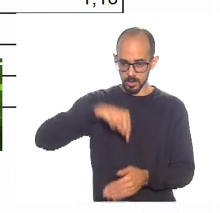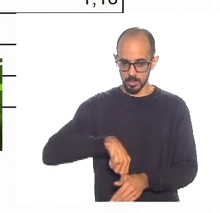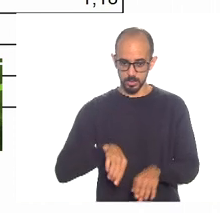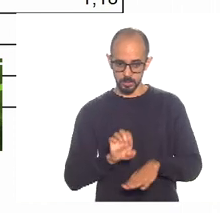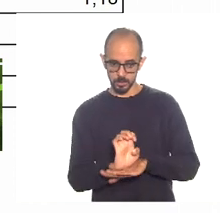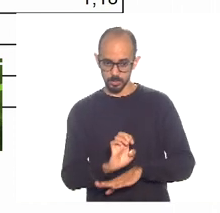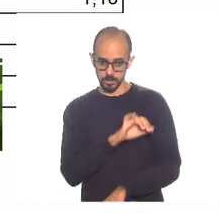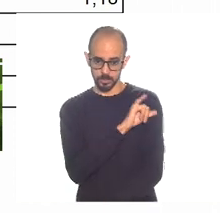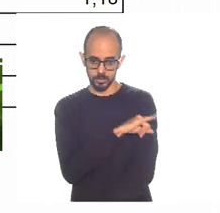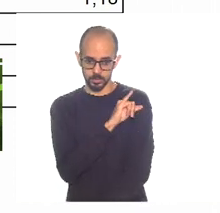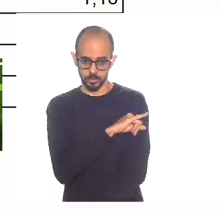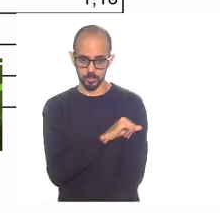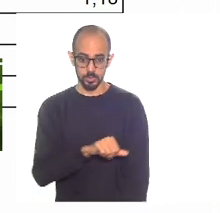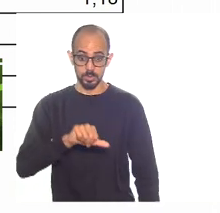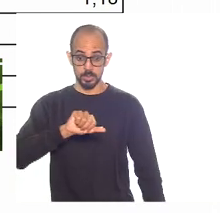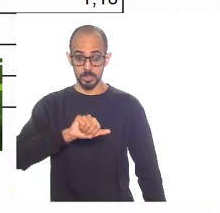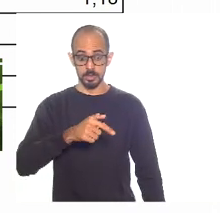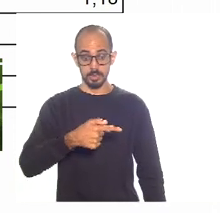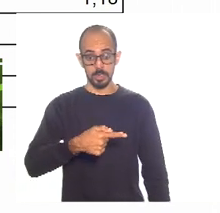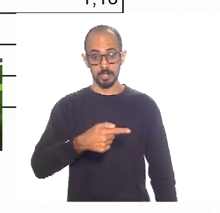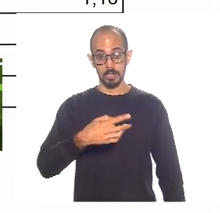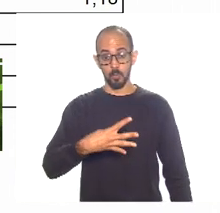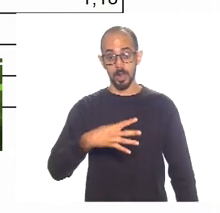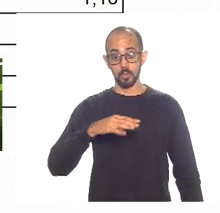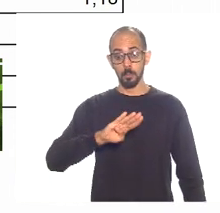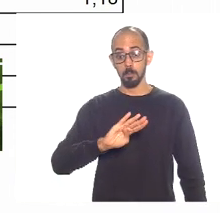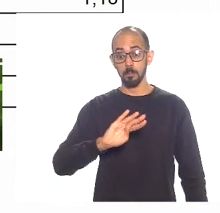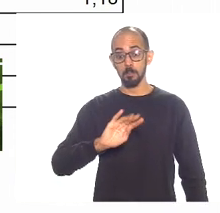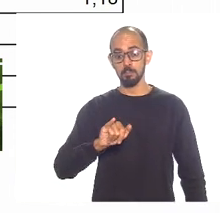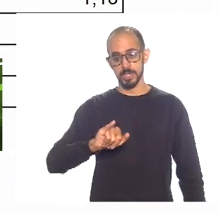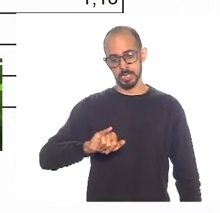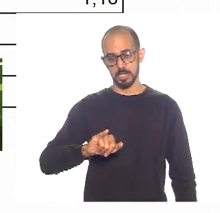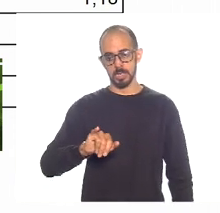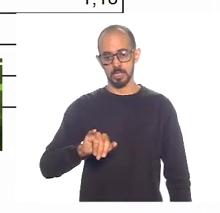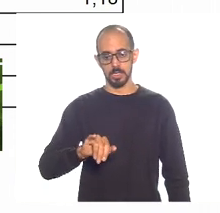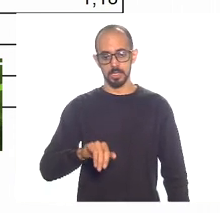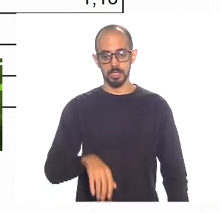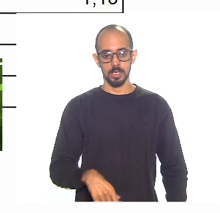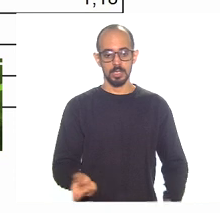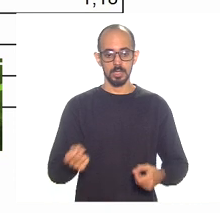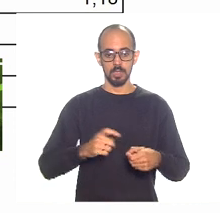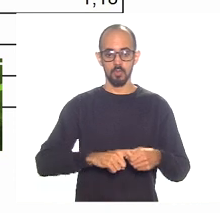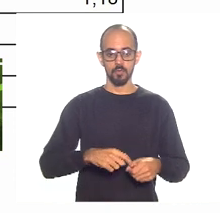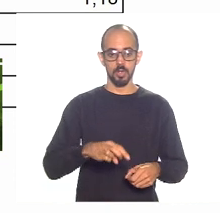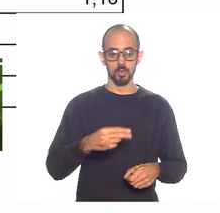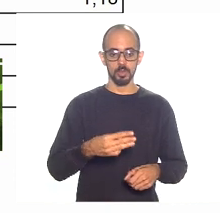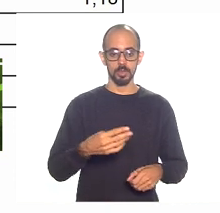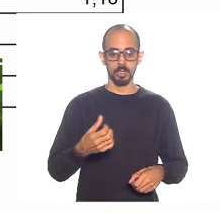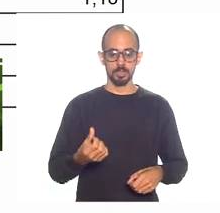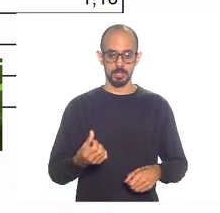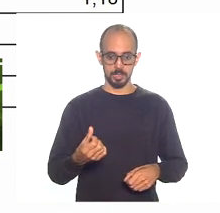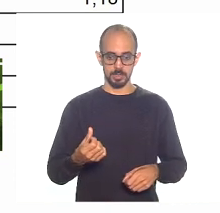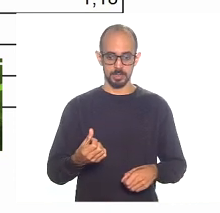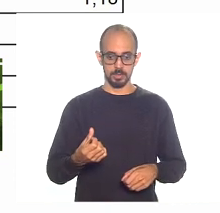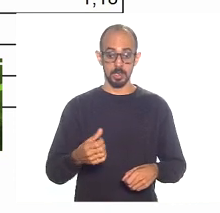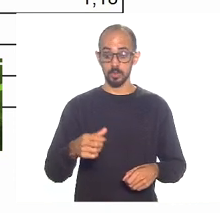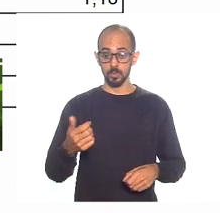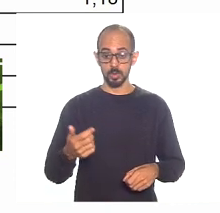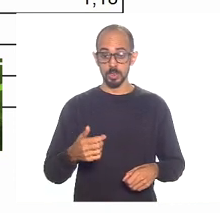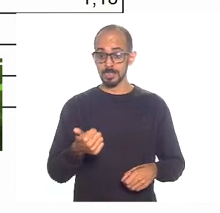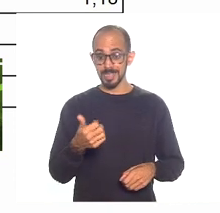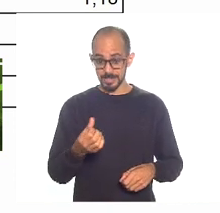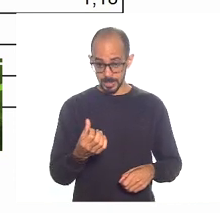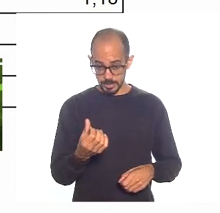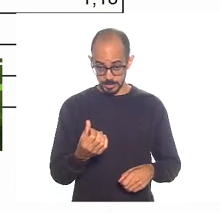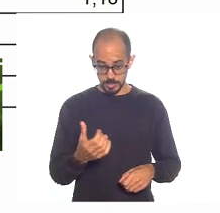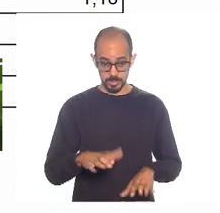174 bi e devolveu 36 bi. Minas Gerais já é parecido, né? É o